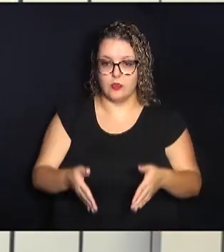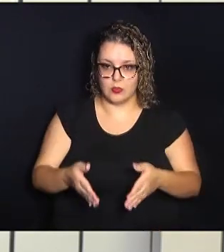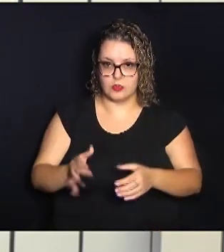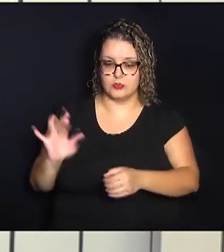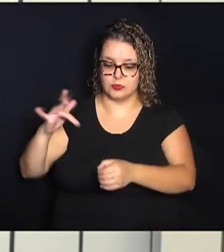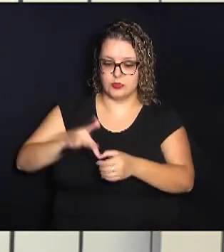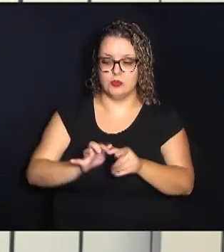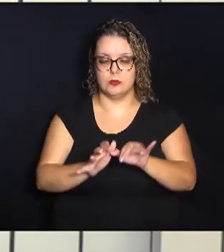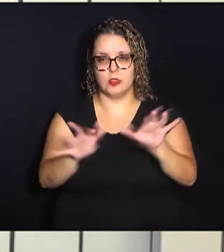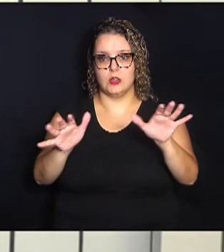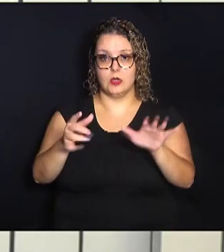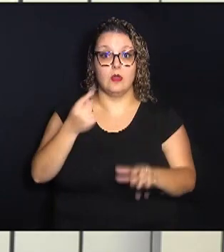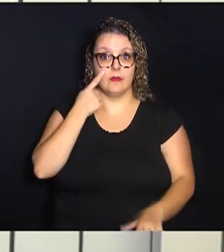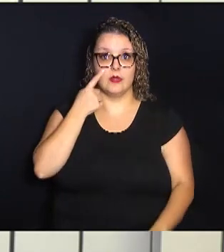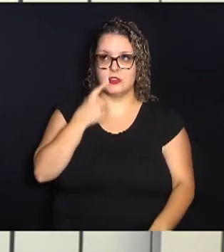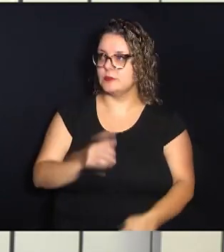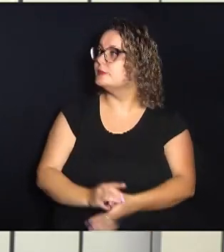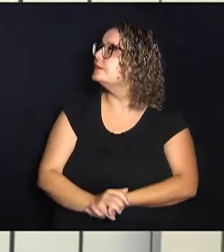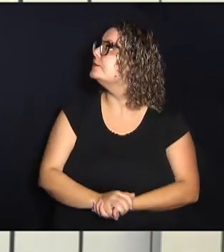Aedes aegypti. Olha só.